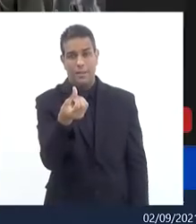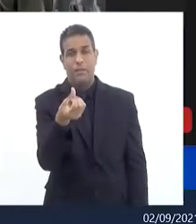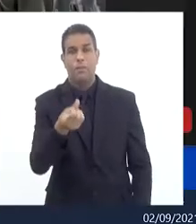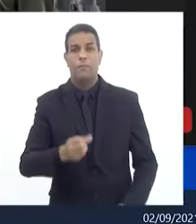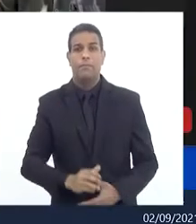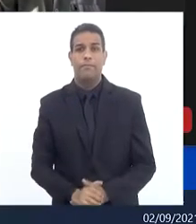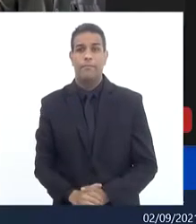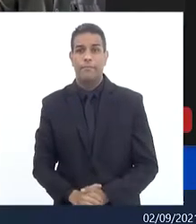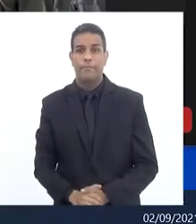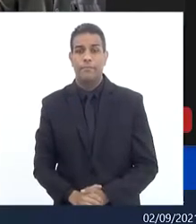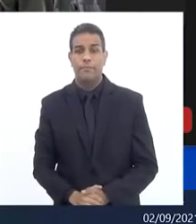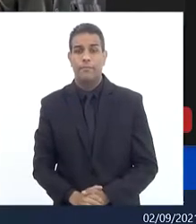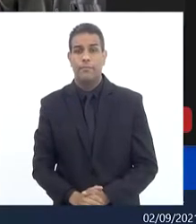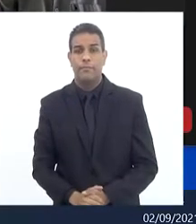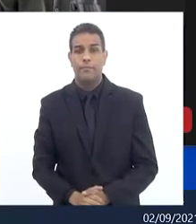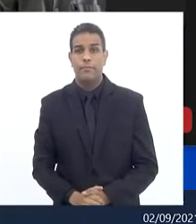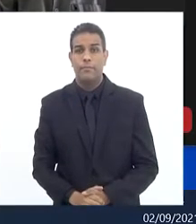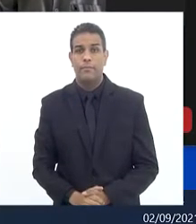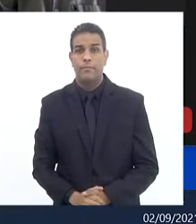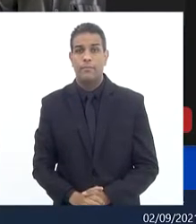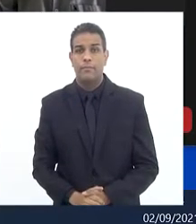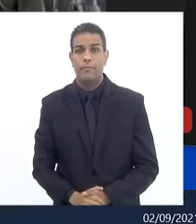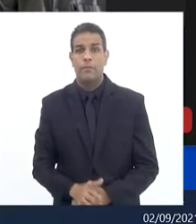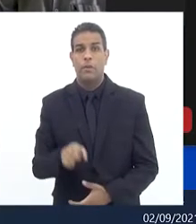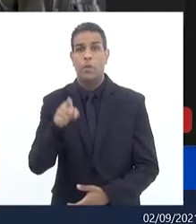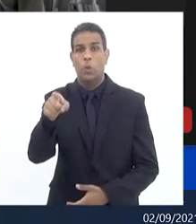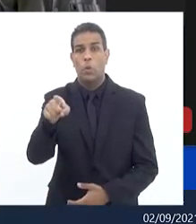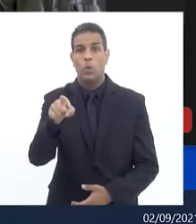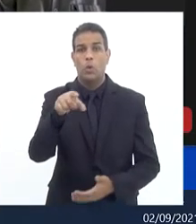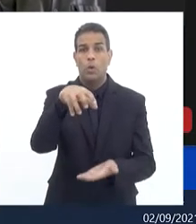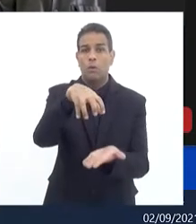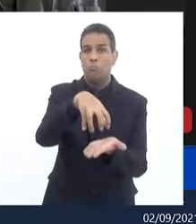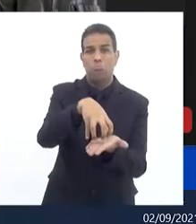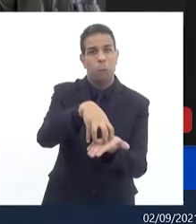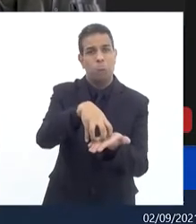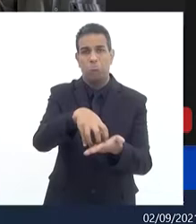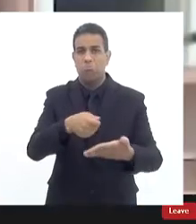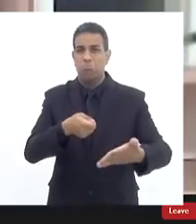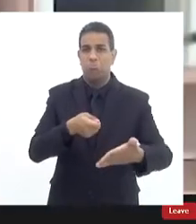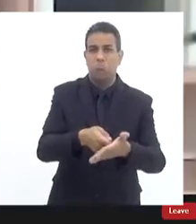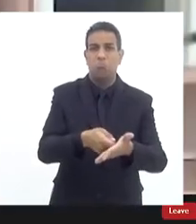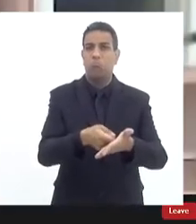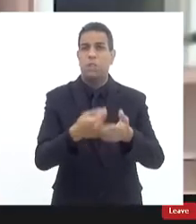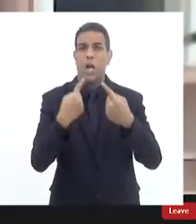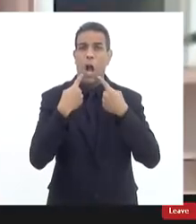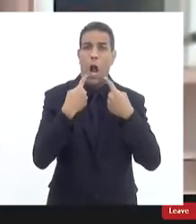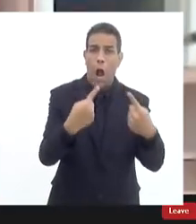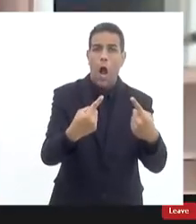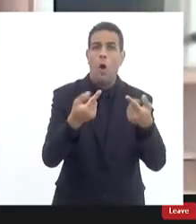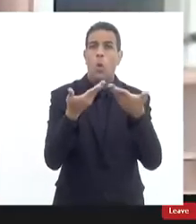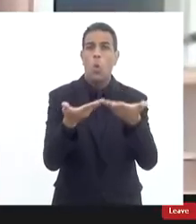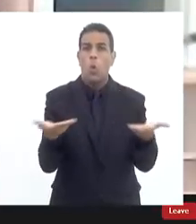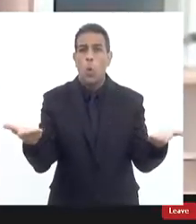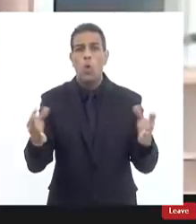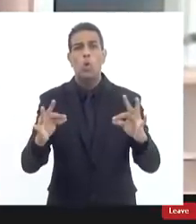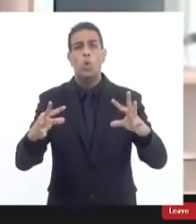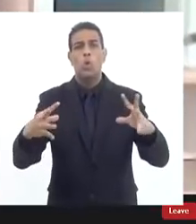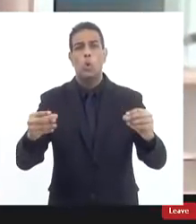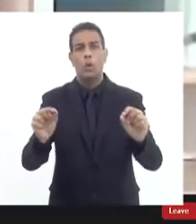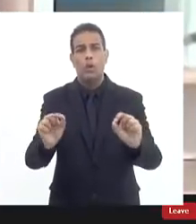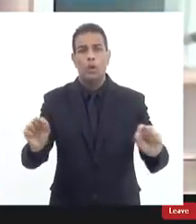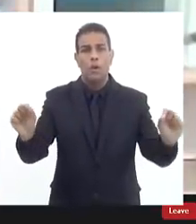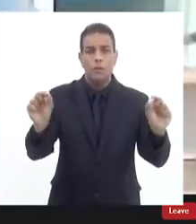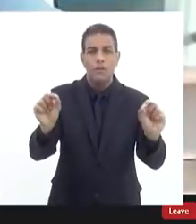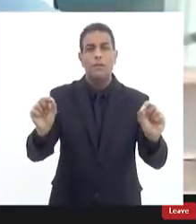tá começando pelo plantão que imagino que todos os senhores e a senhora